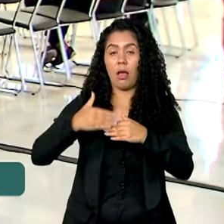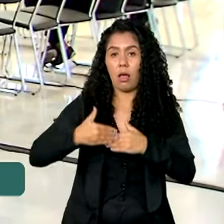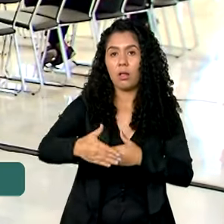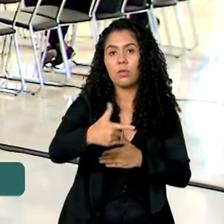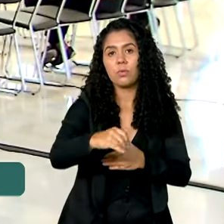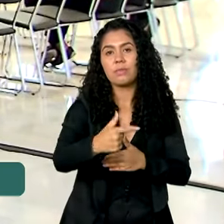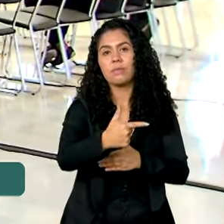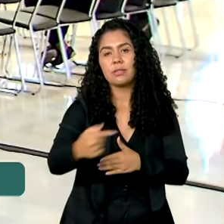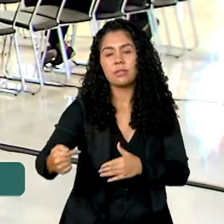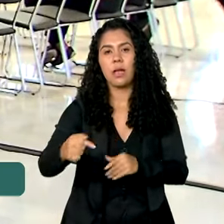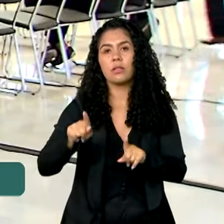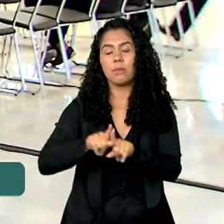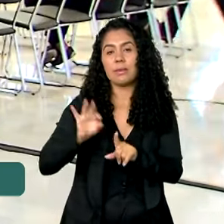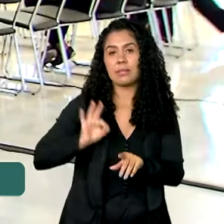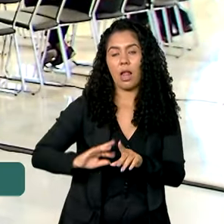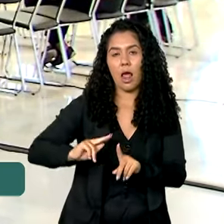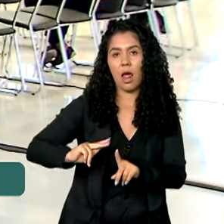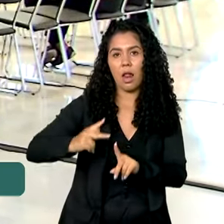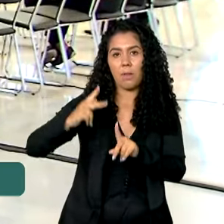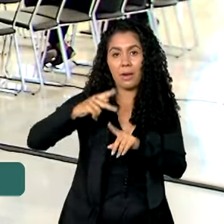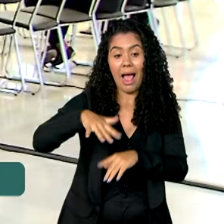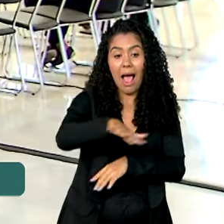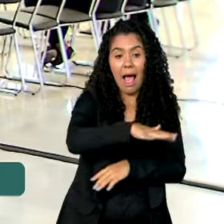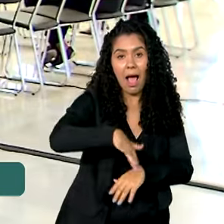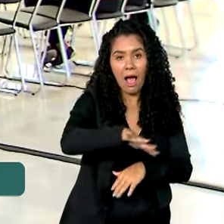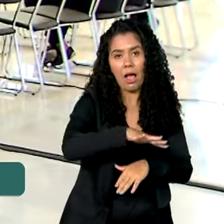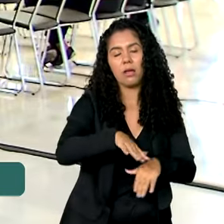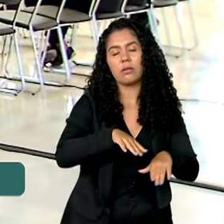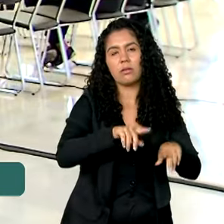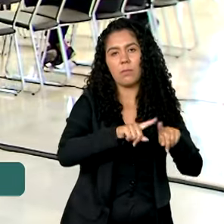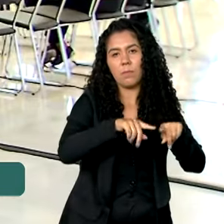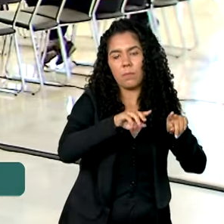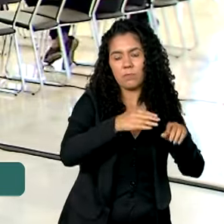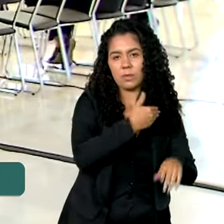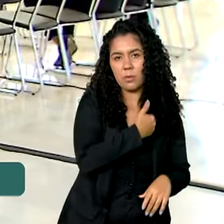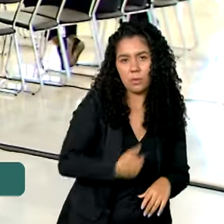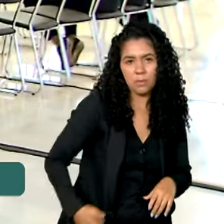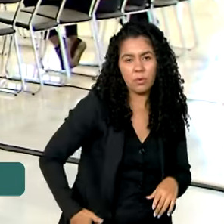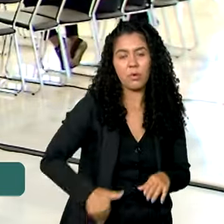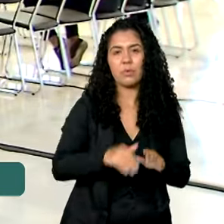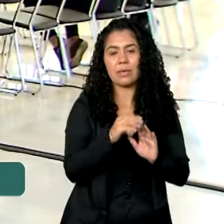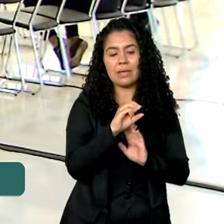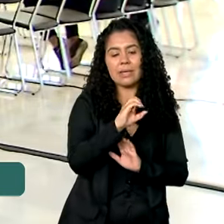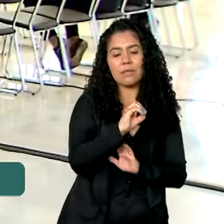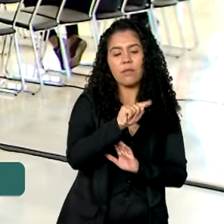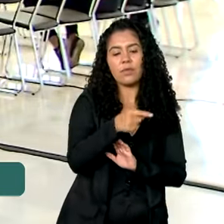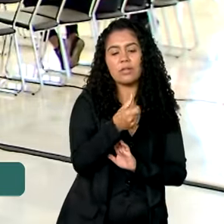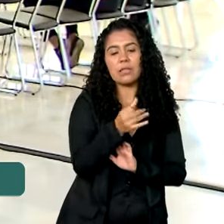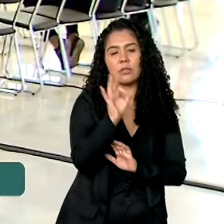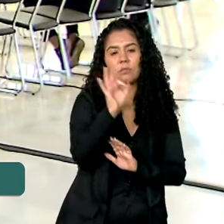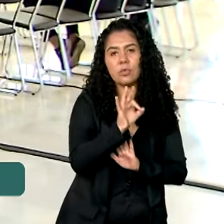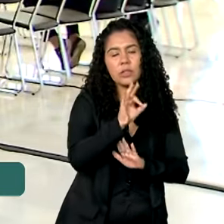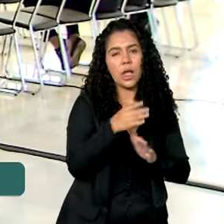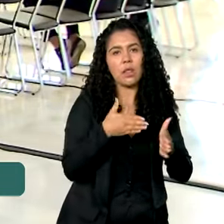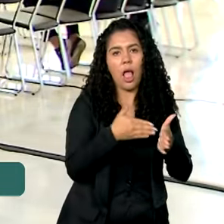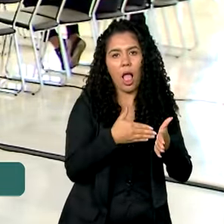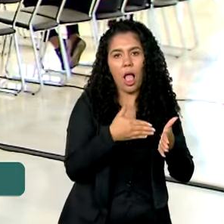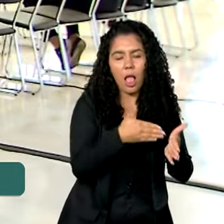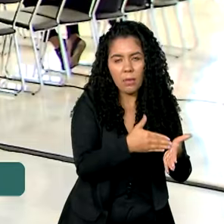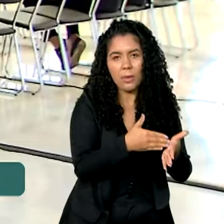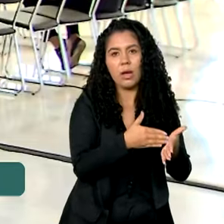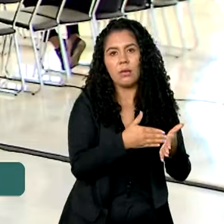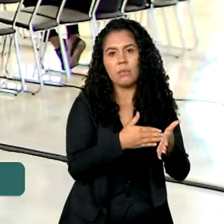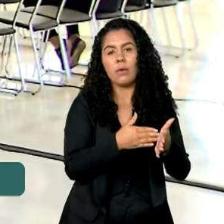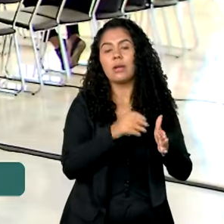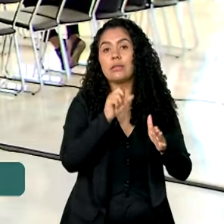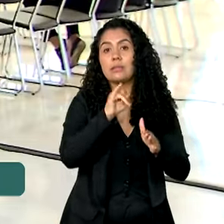aumentos salariais no serviço público acima de 0,6% serão restritos se as despesas